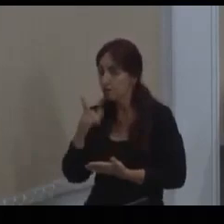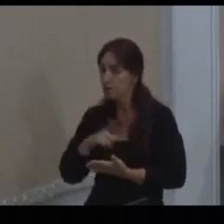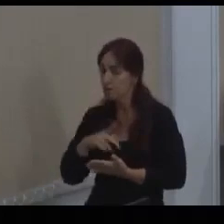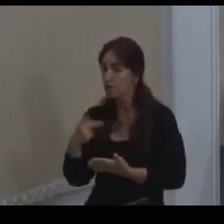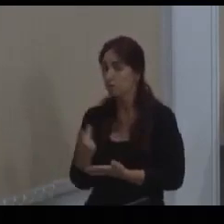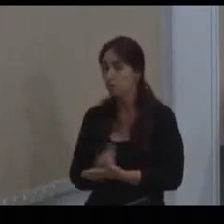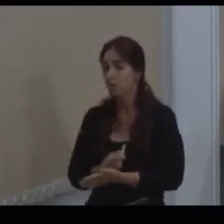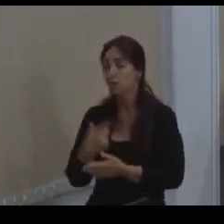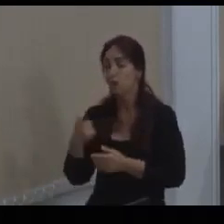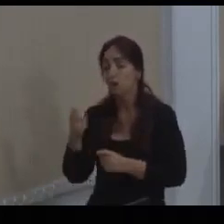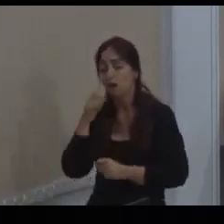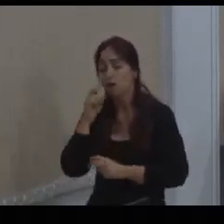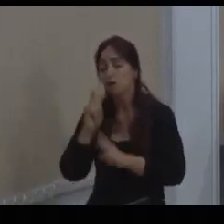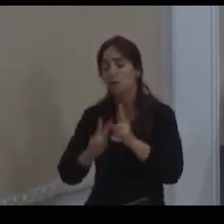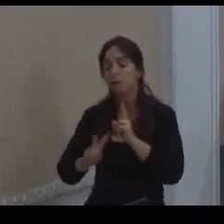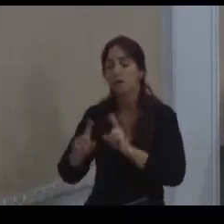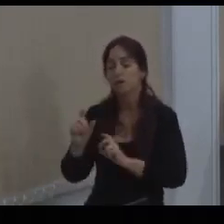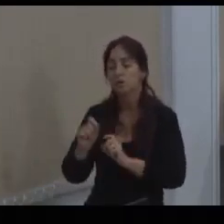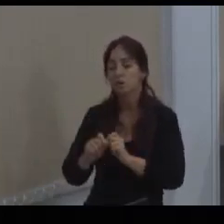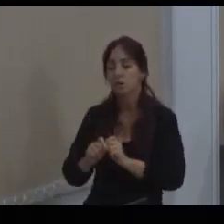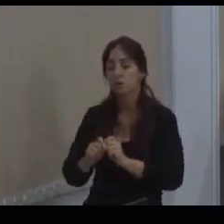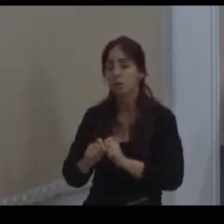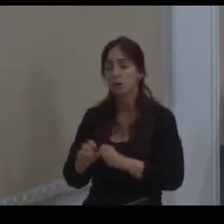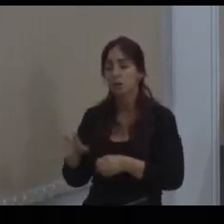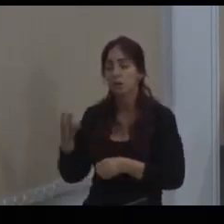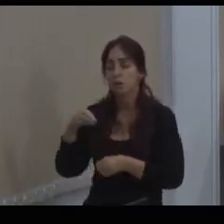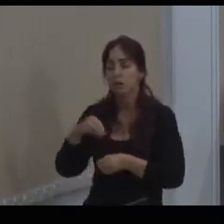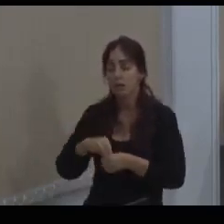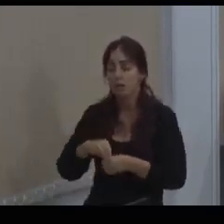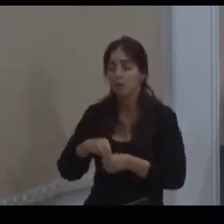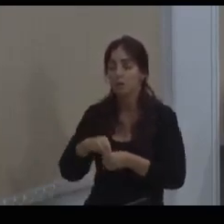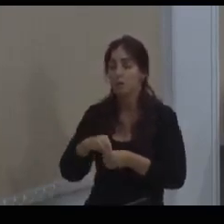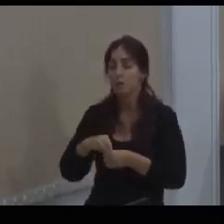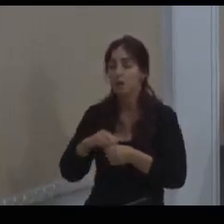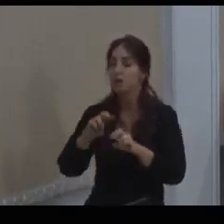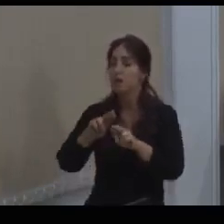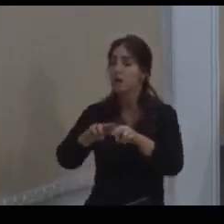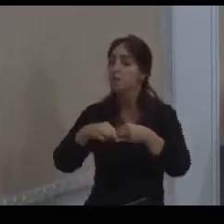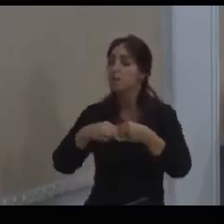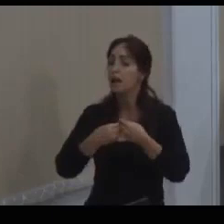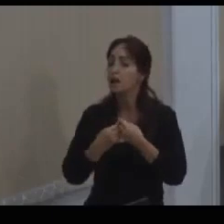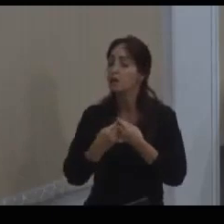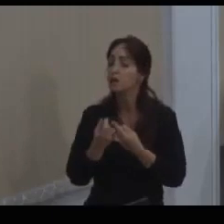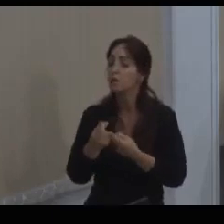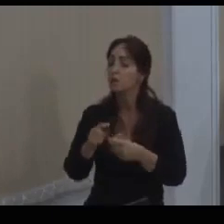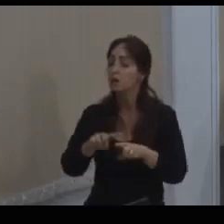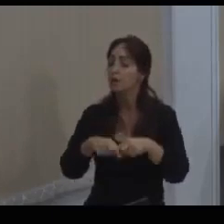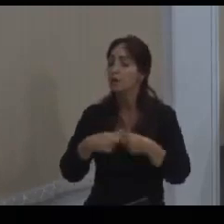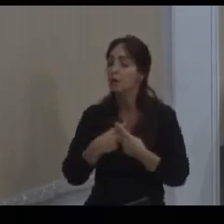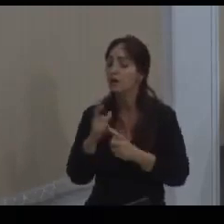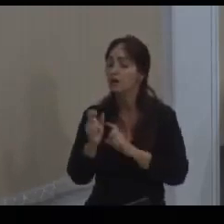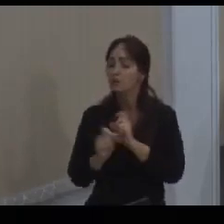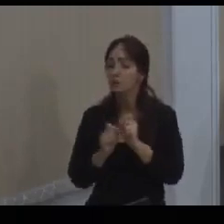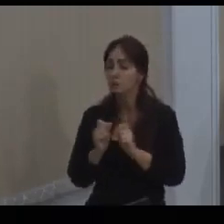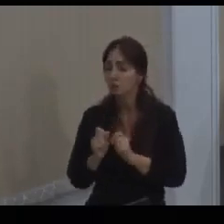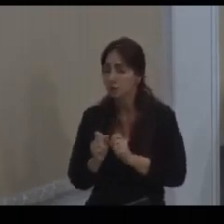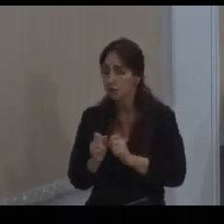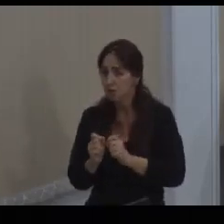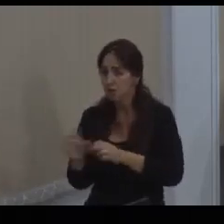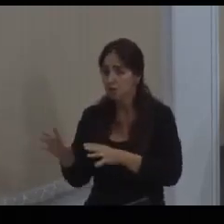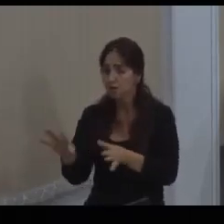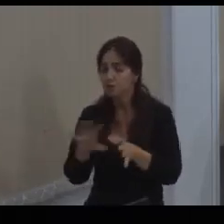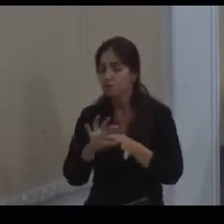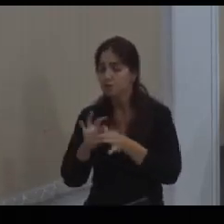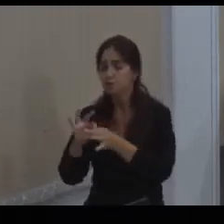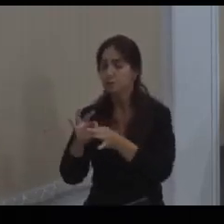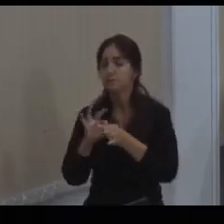prevendo dentro desse empréstimo um aporte unitário por